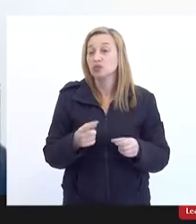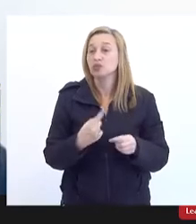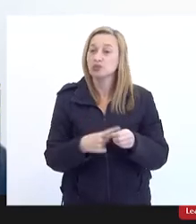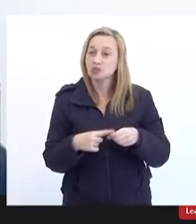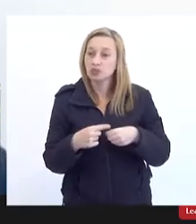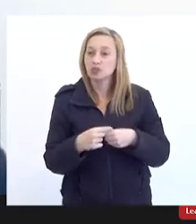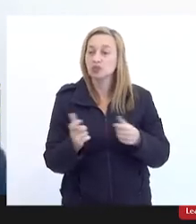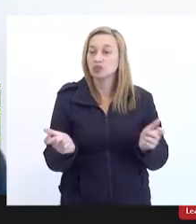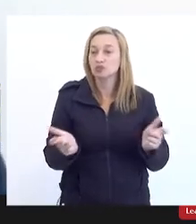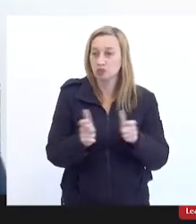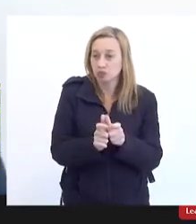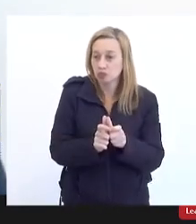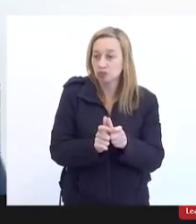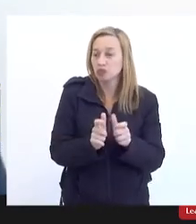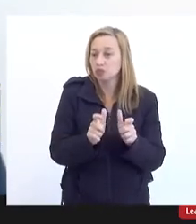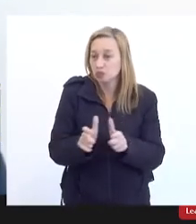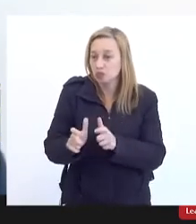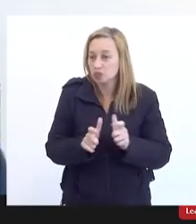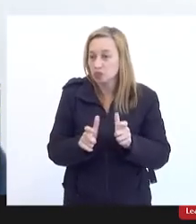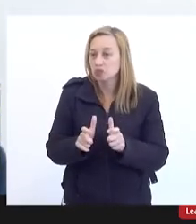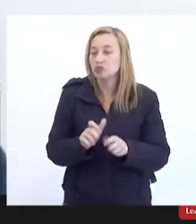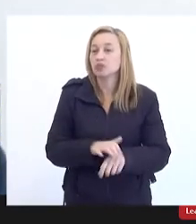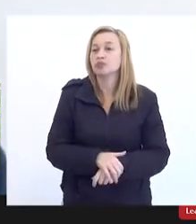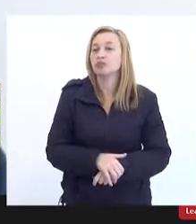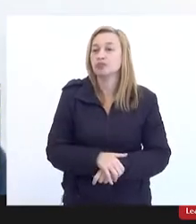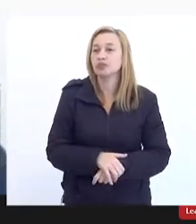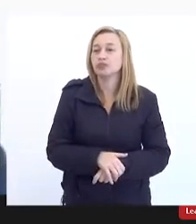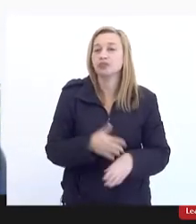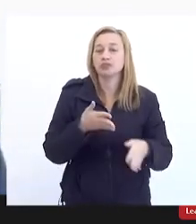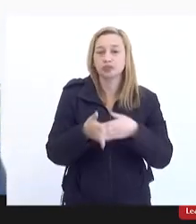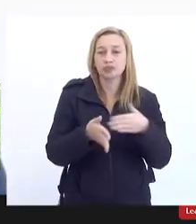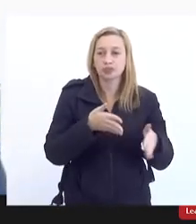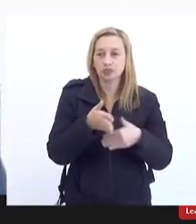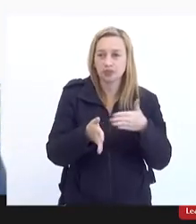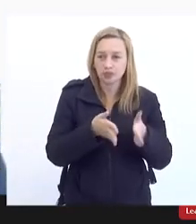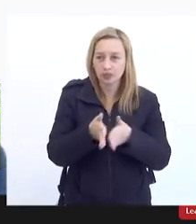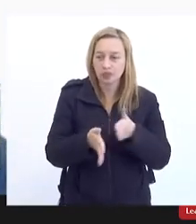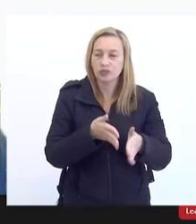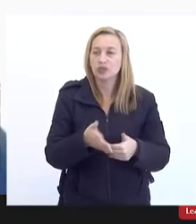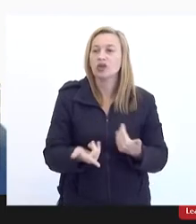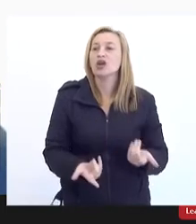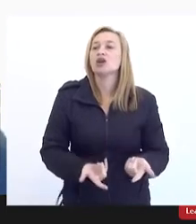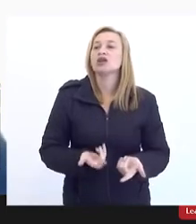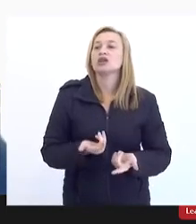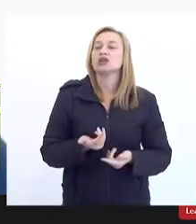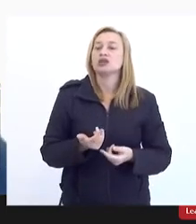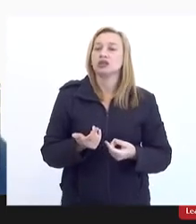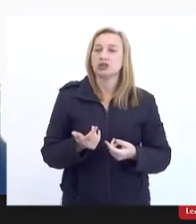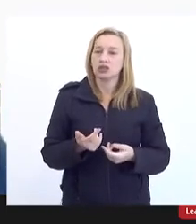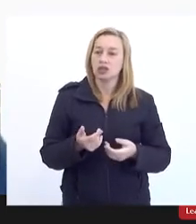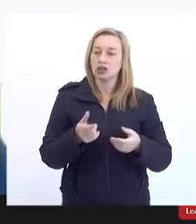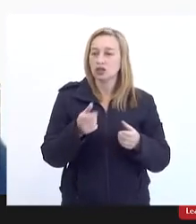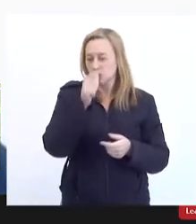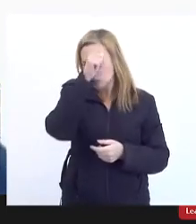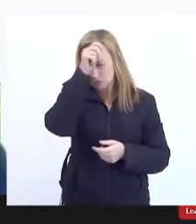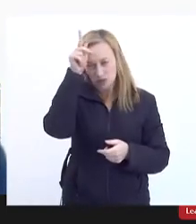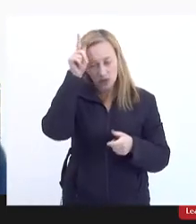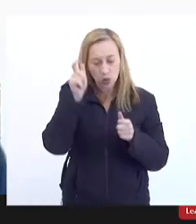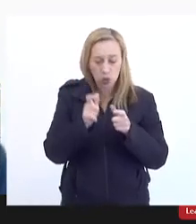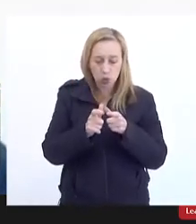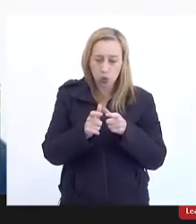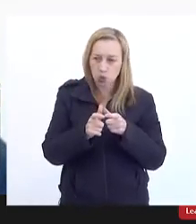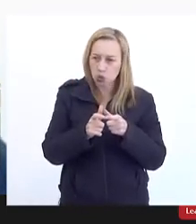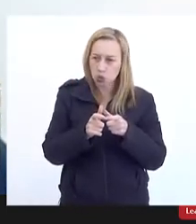os menores municípios da região que estão entrando nesse processo de concessão as prefeituras são pequenas tem equipes pequenas